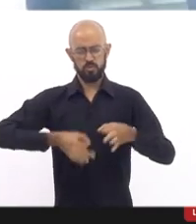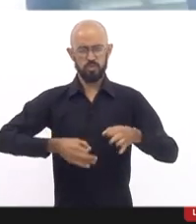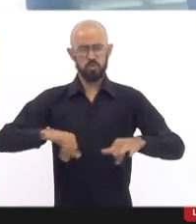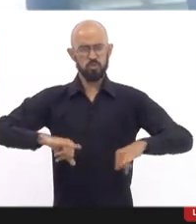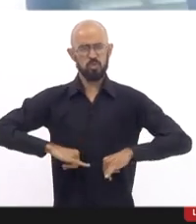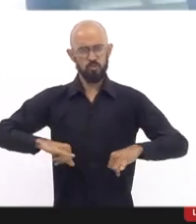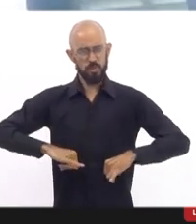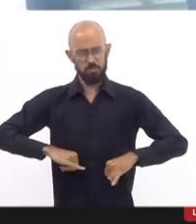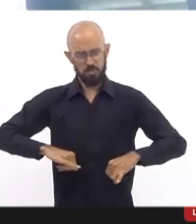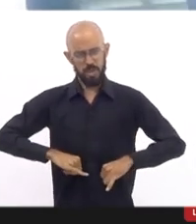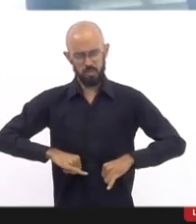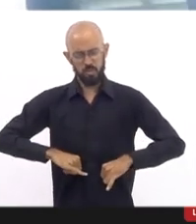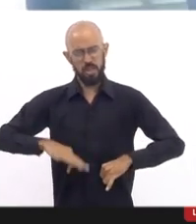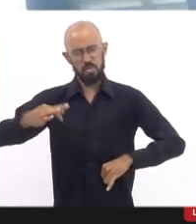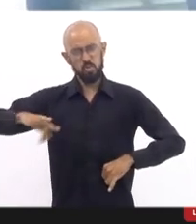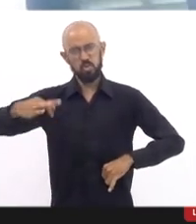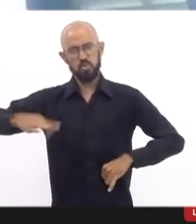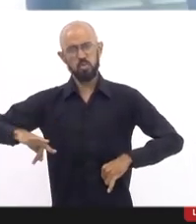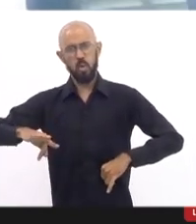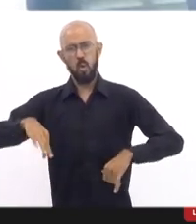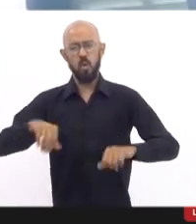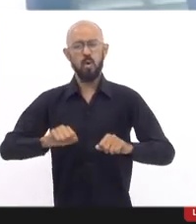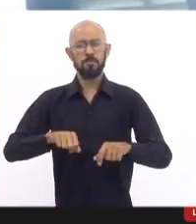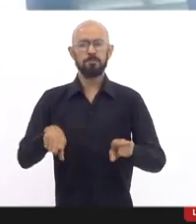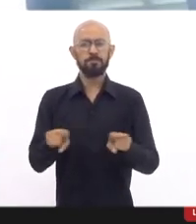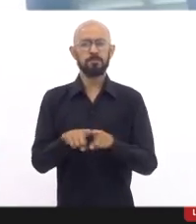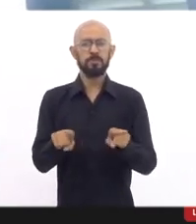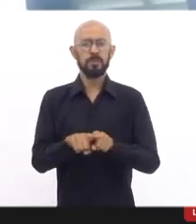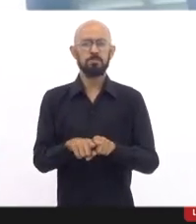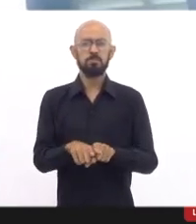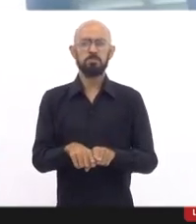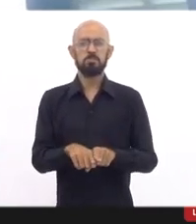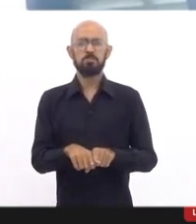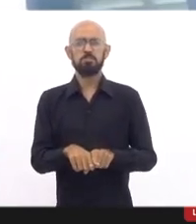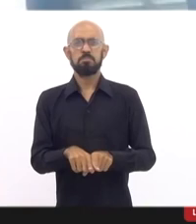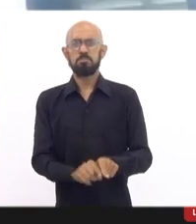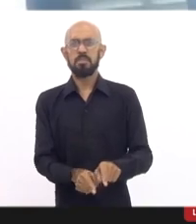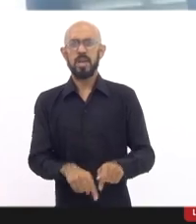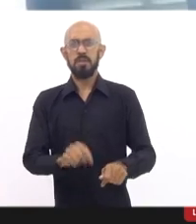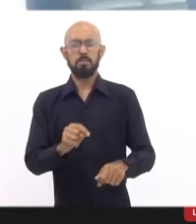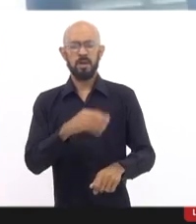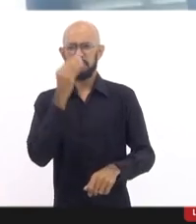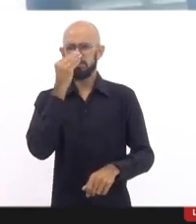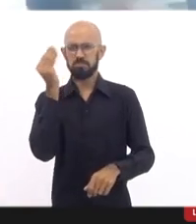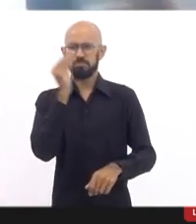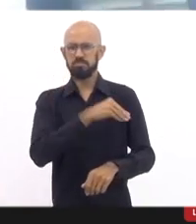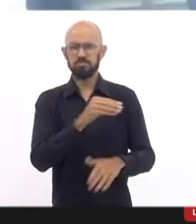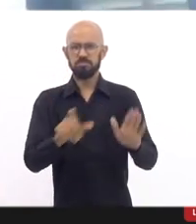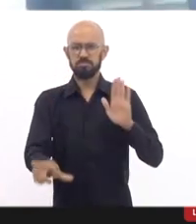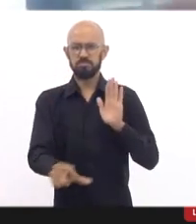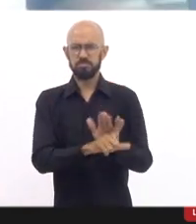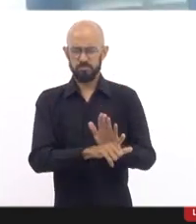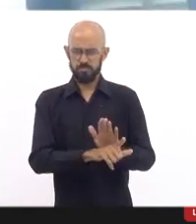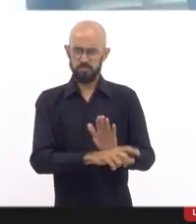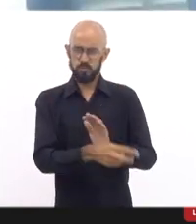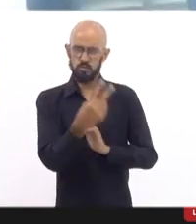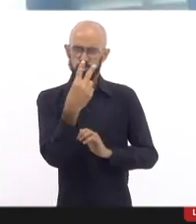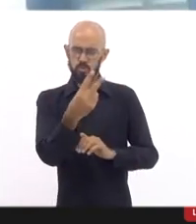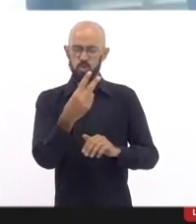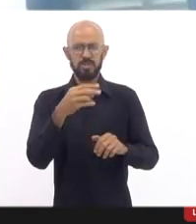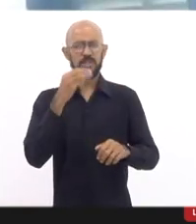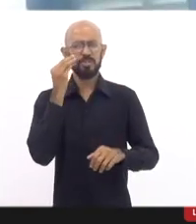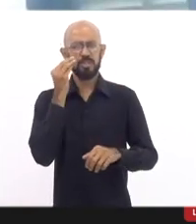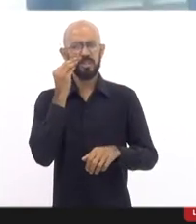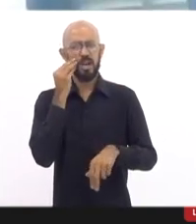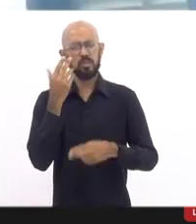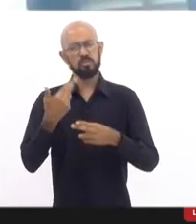do sofrimento, do nosso temor em relação à impunidade. Em ambos os casos tentaram descaracterizar,